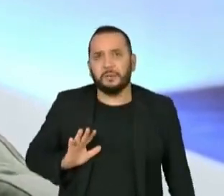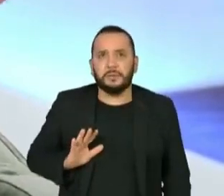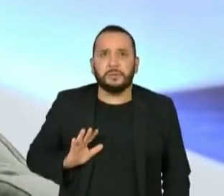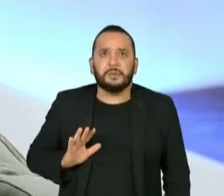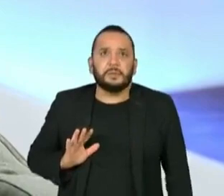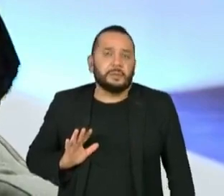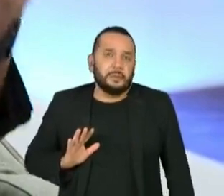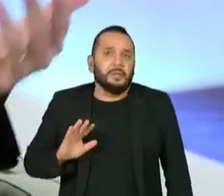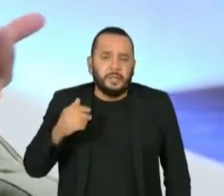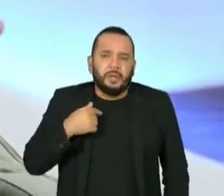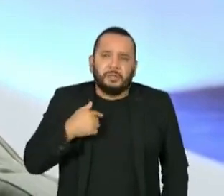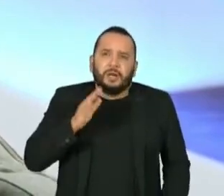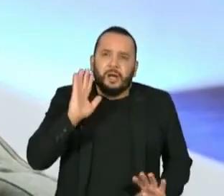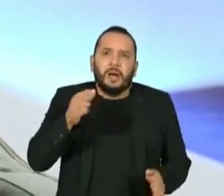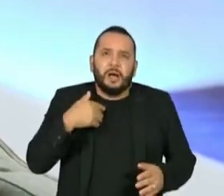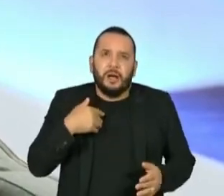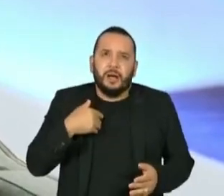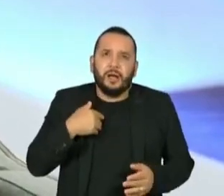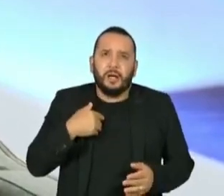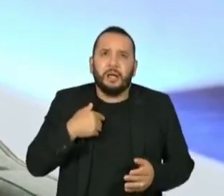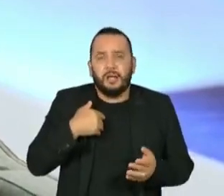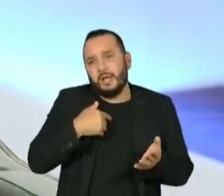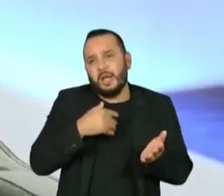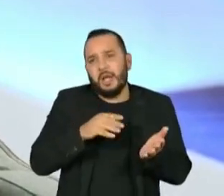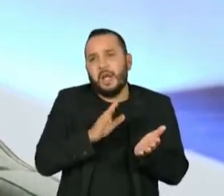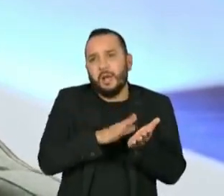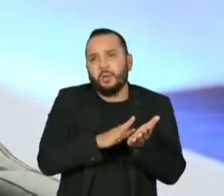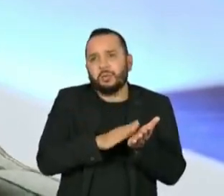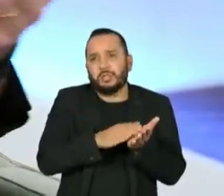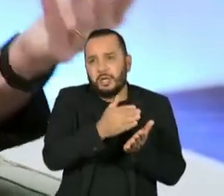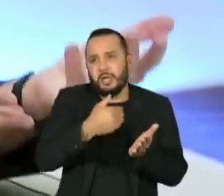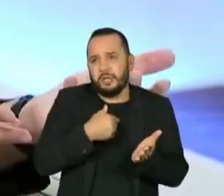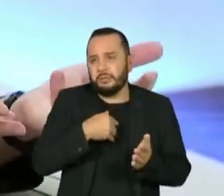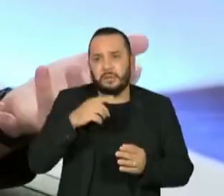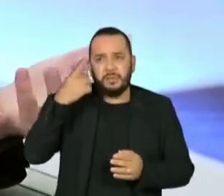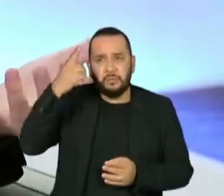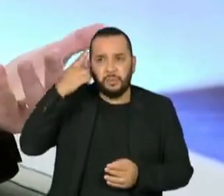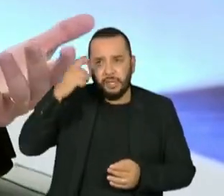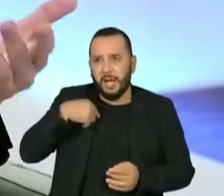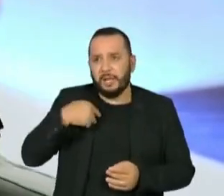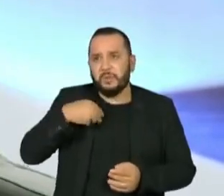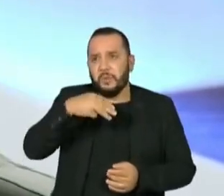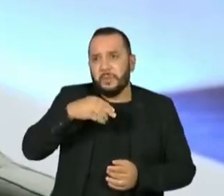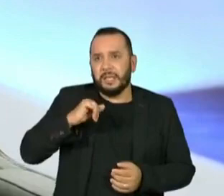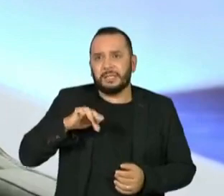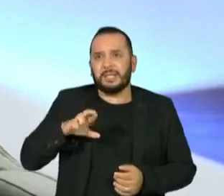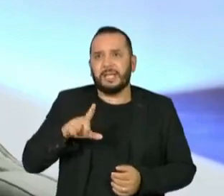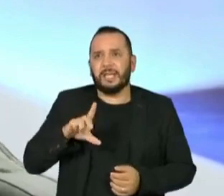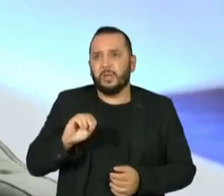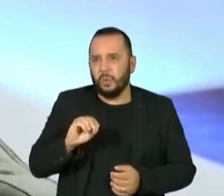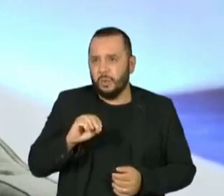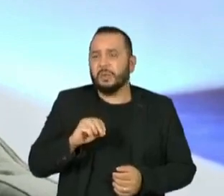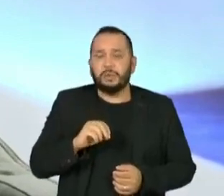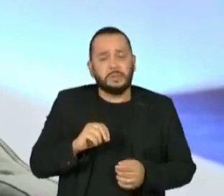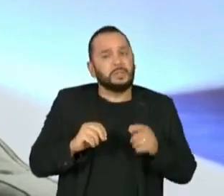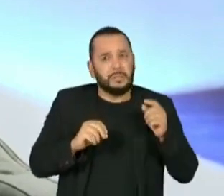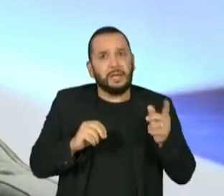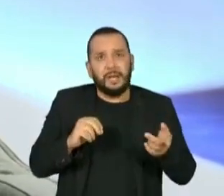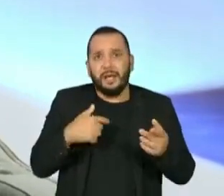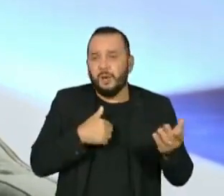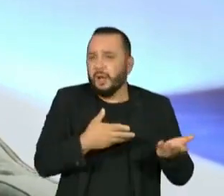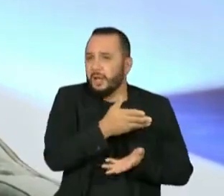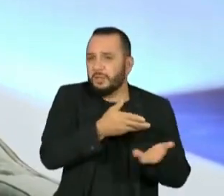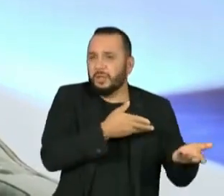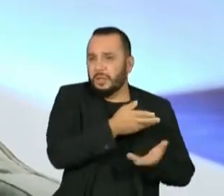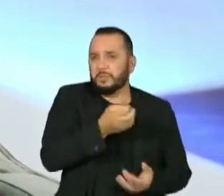minha parte, eu falei quantas vezes aqui eu elogiei o deputado Marcelo Freixo para fazer alguma crítica. São pessoas com as quais eu tenho que me